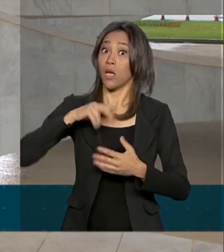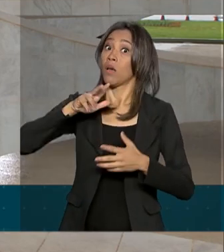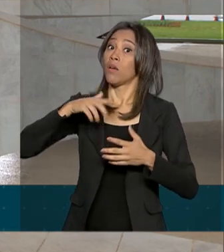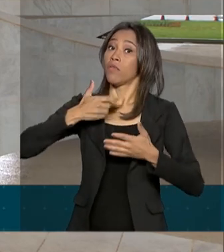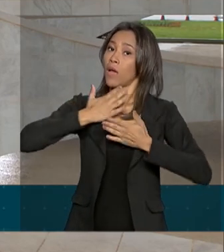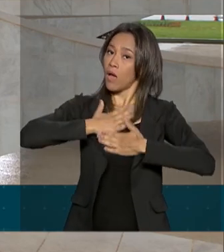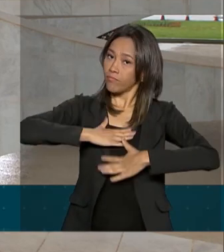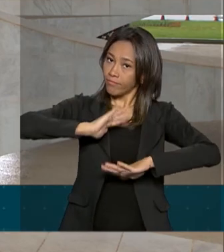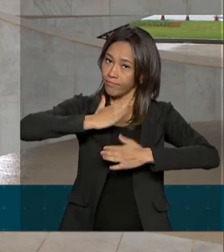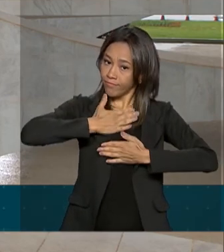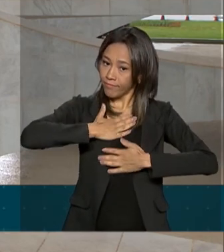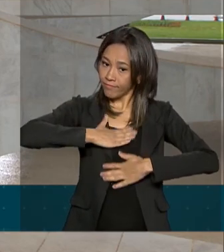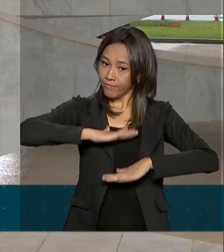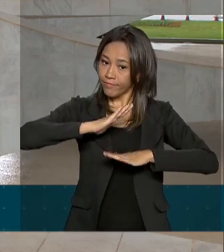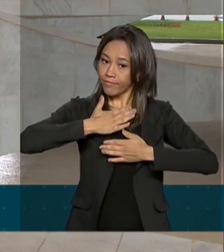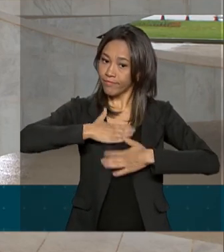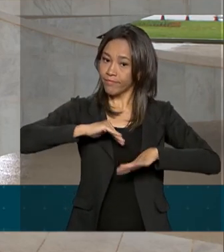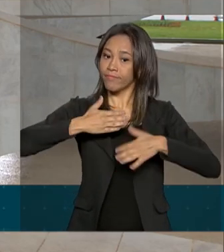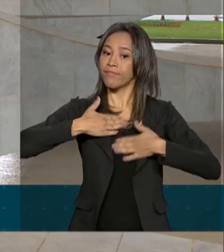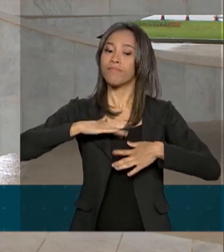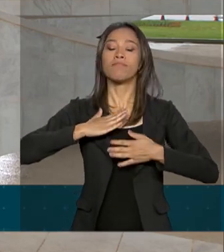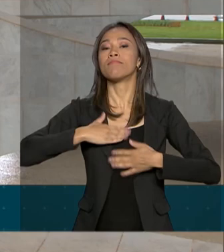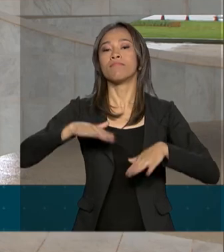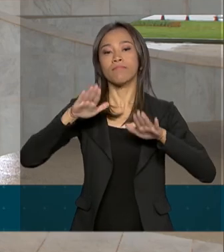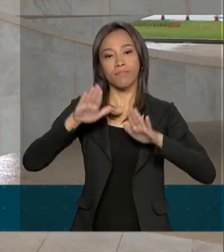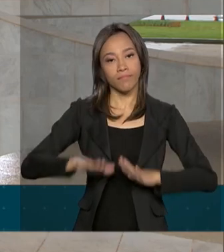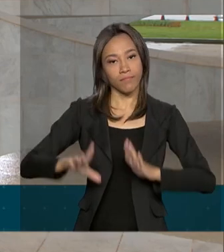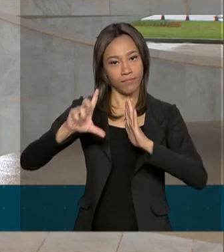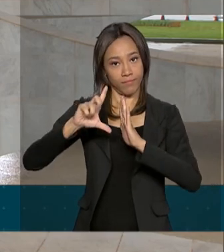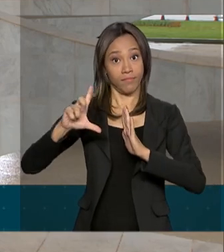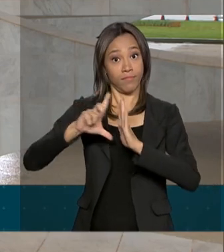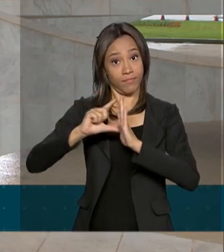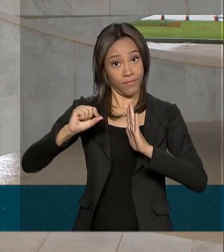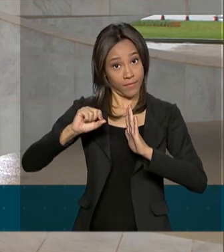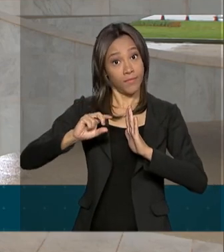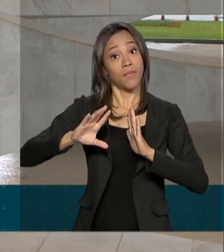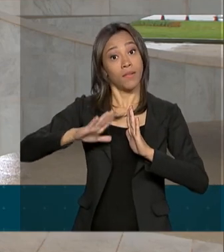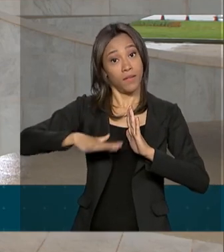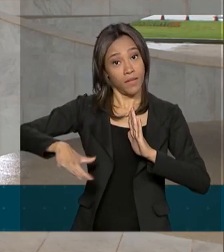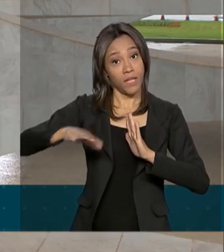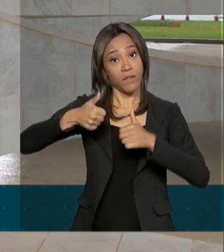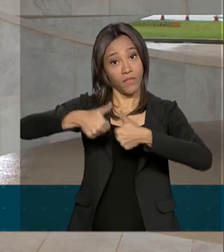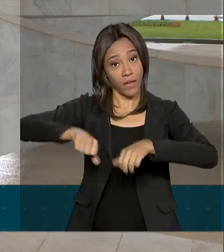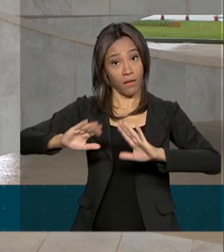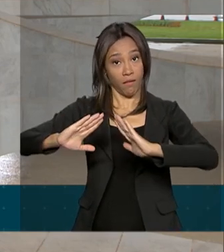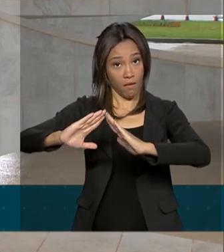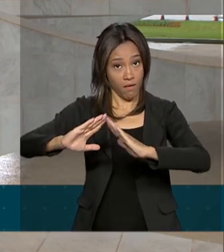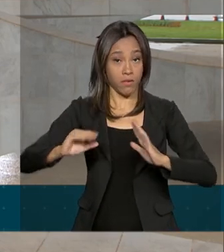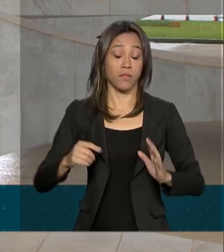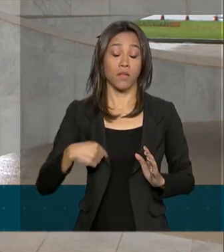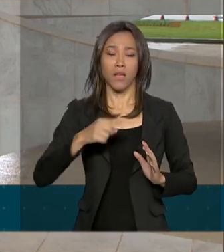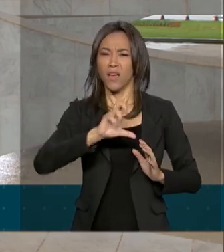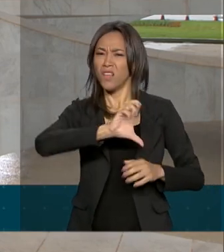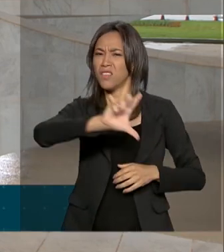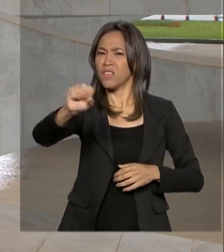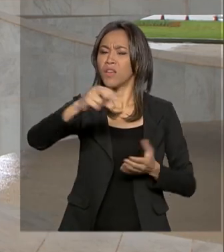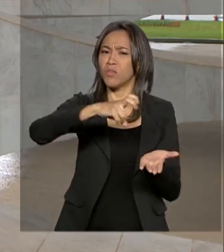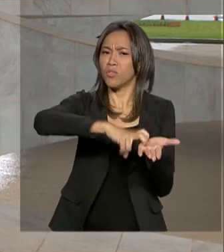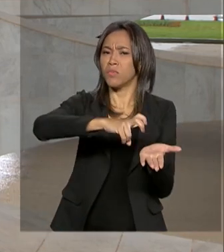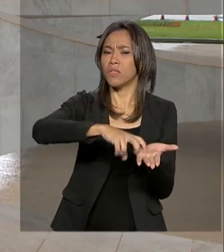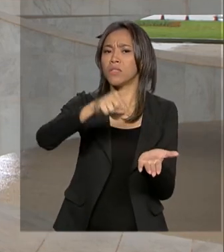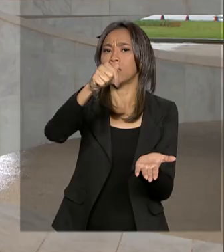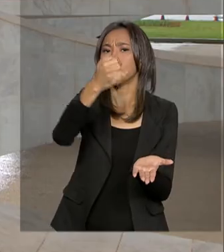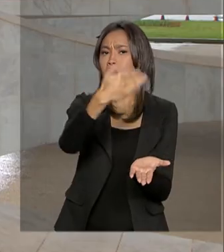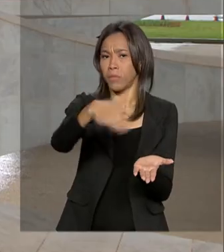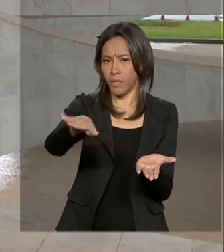Palácio do Planalto e deve passar essa véspera do Natal em casa. Ele deixou o Hospital das Forças Armadas por volta de 7h30